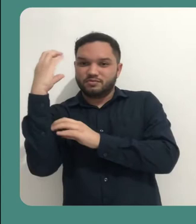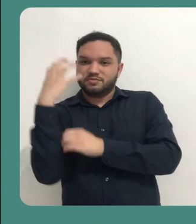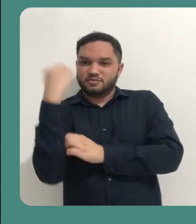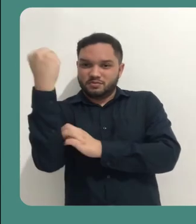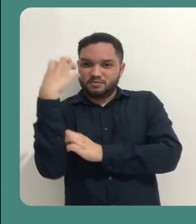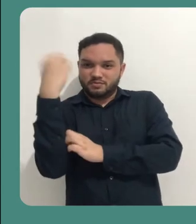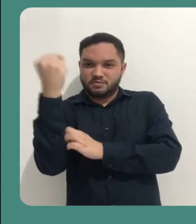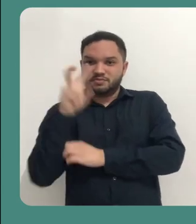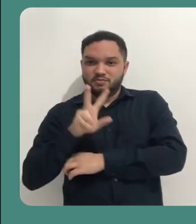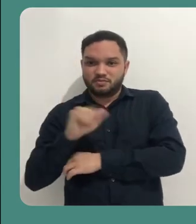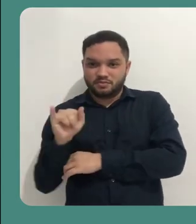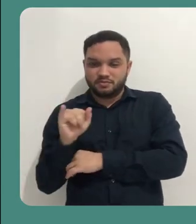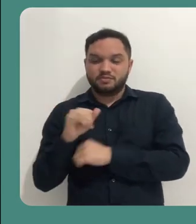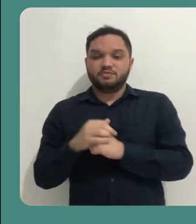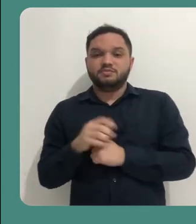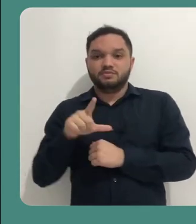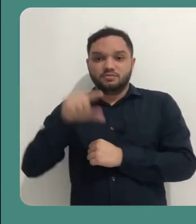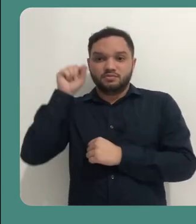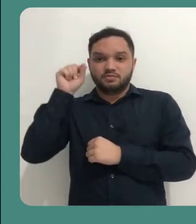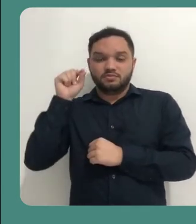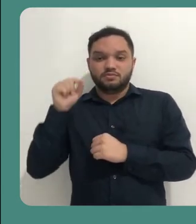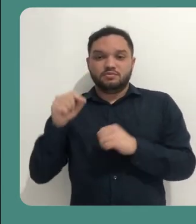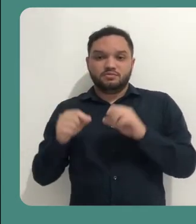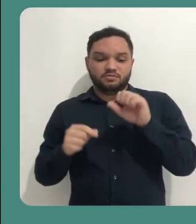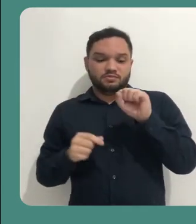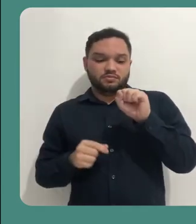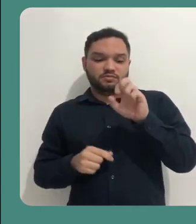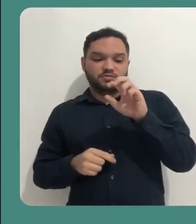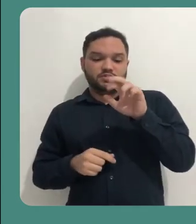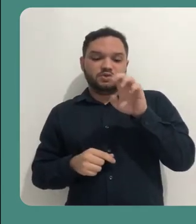de tela. Então eu vou vir na opção Screen mais Can.